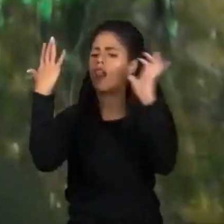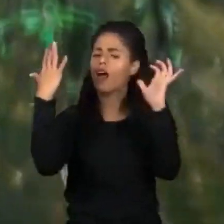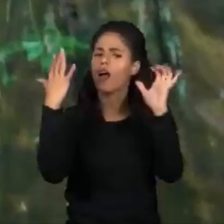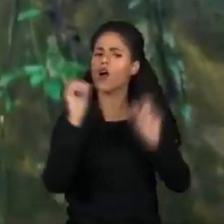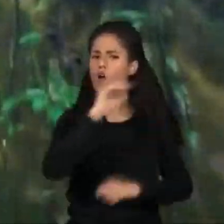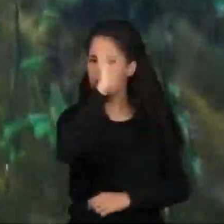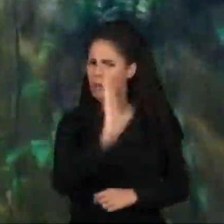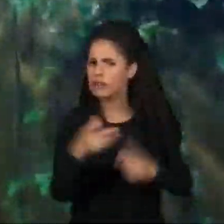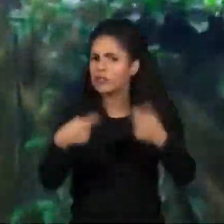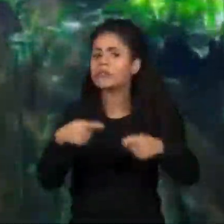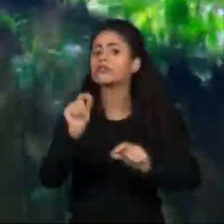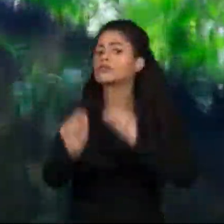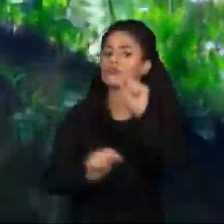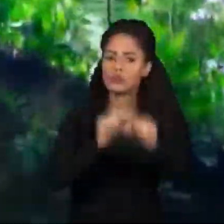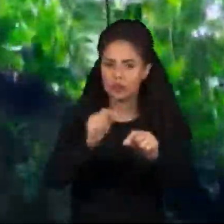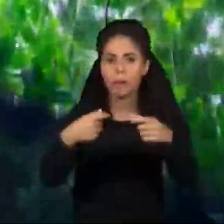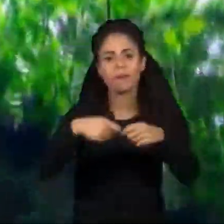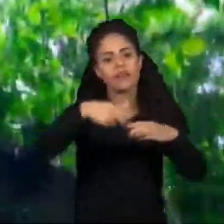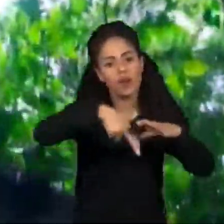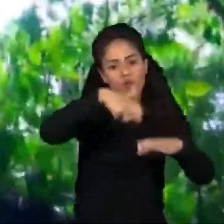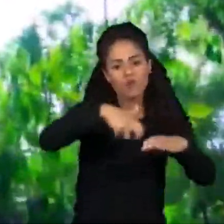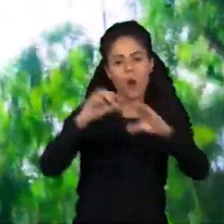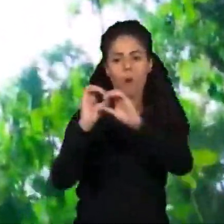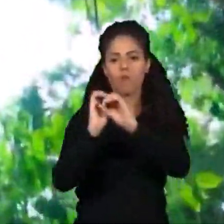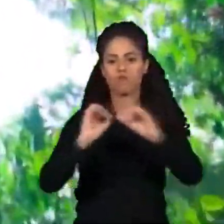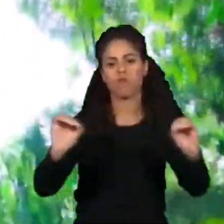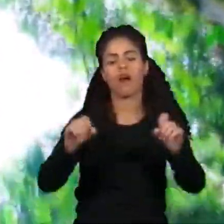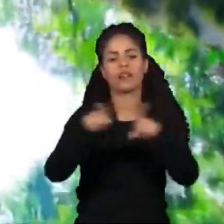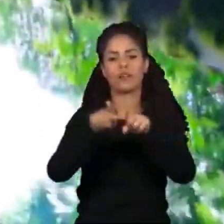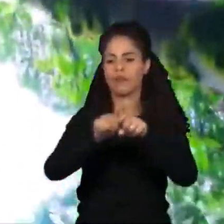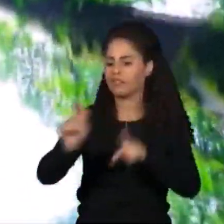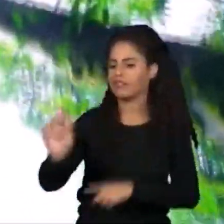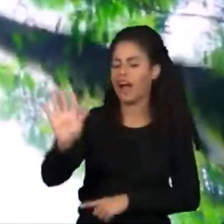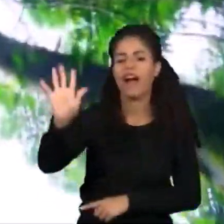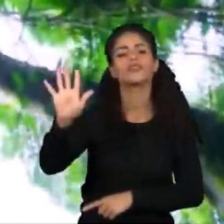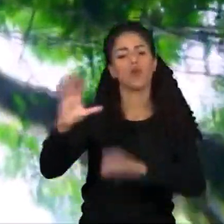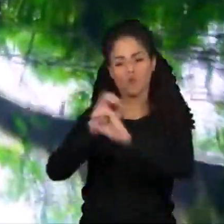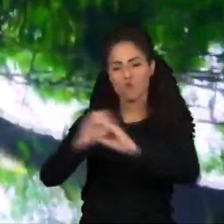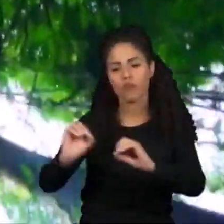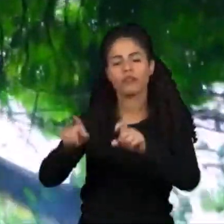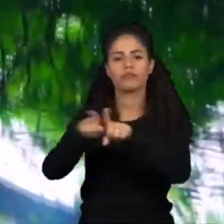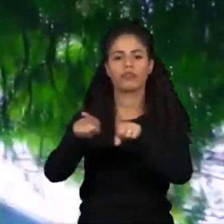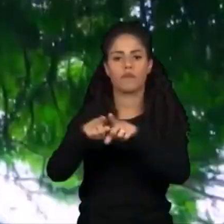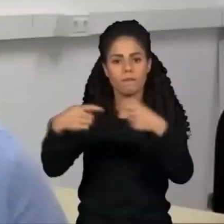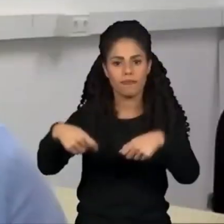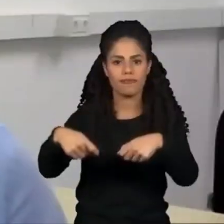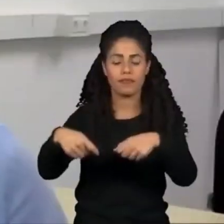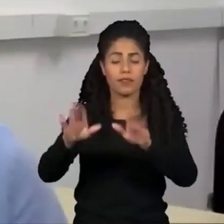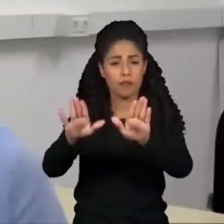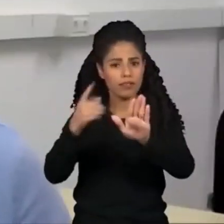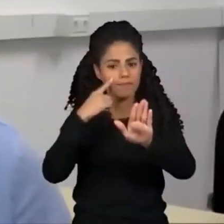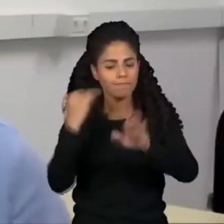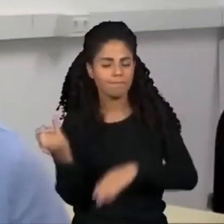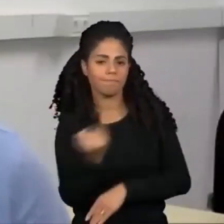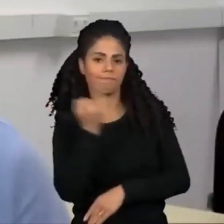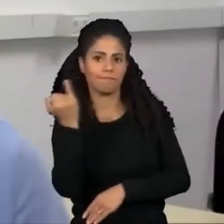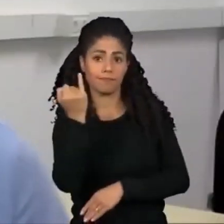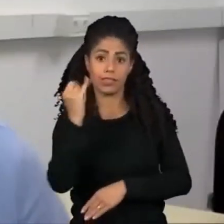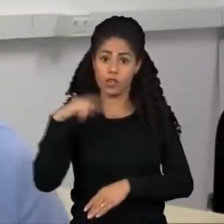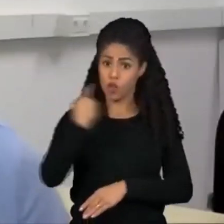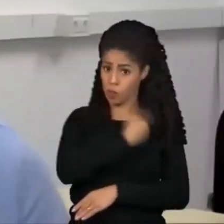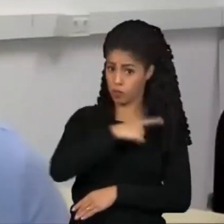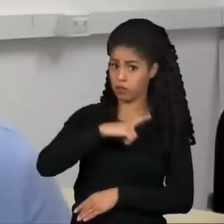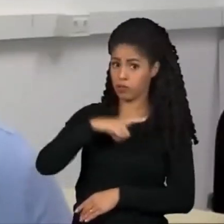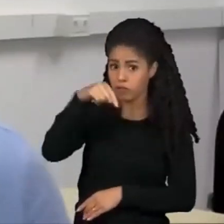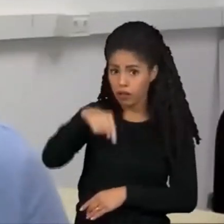zerar a dependência de petróleo e gás. Descarbonizar nossa matriz é extremamente importante. Nós temos ainda, por